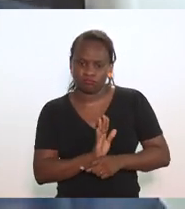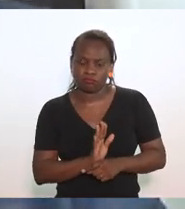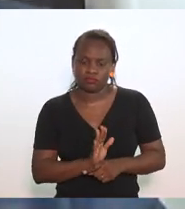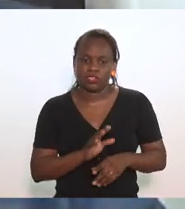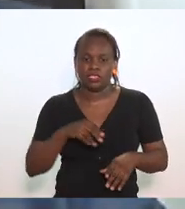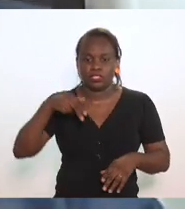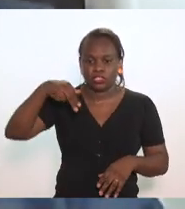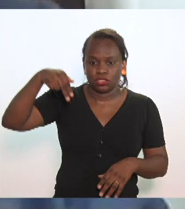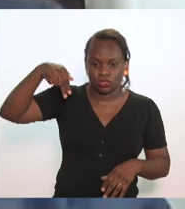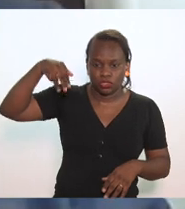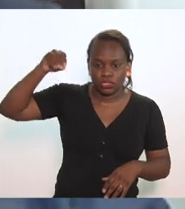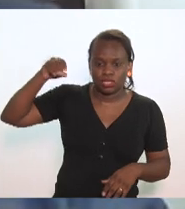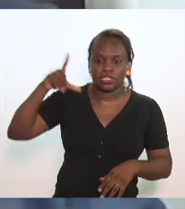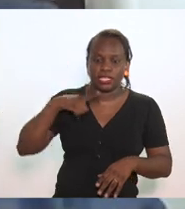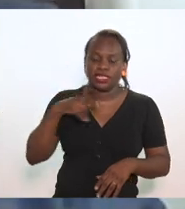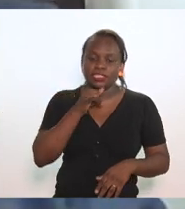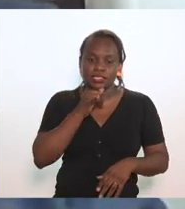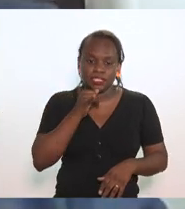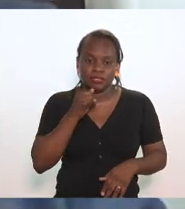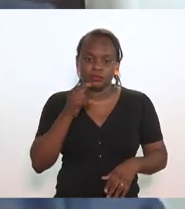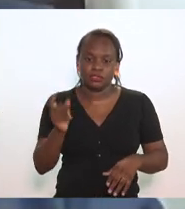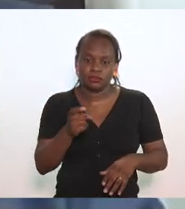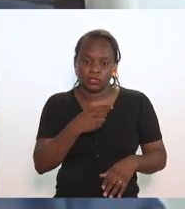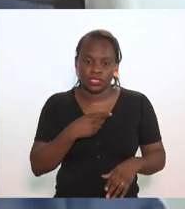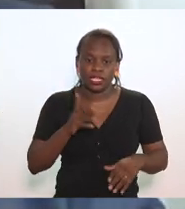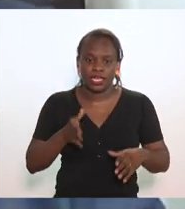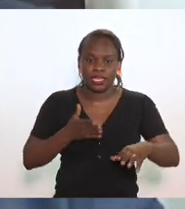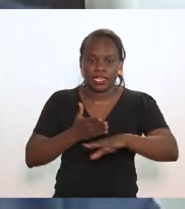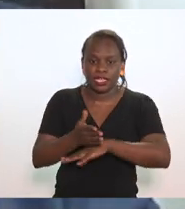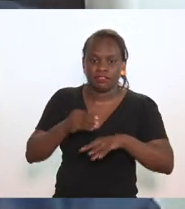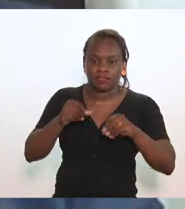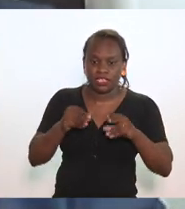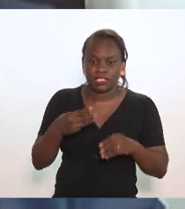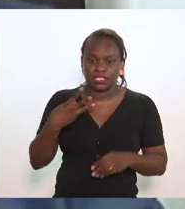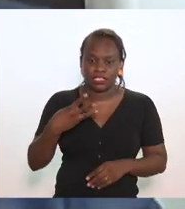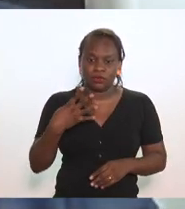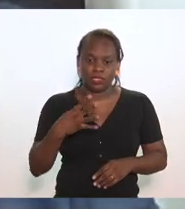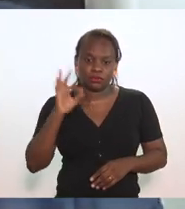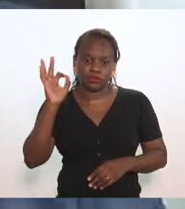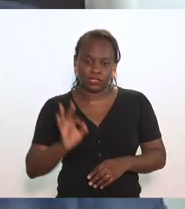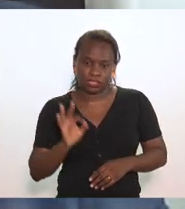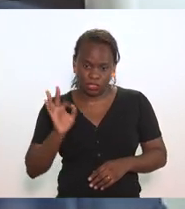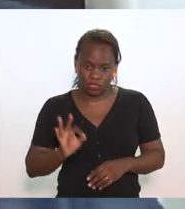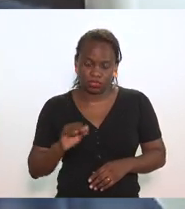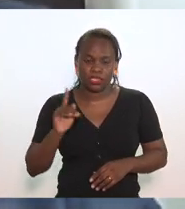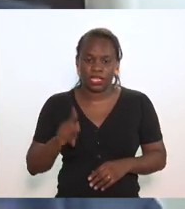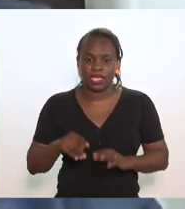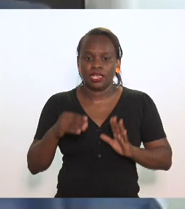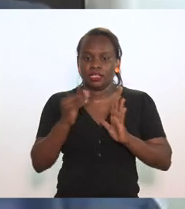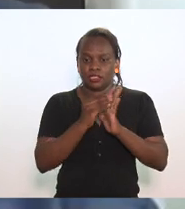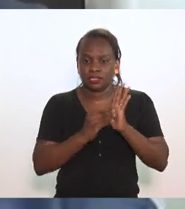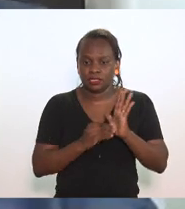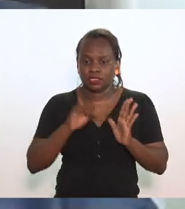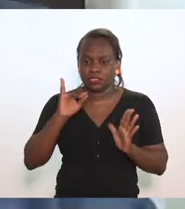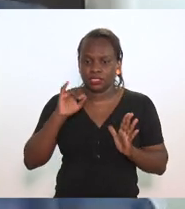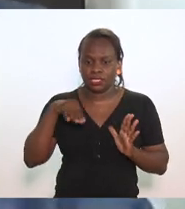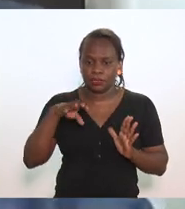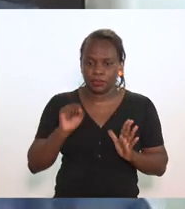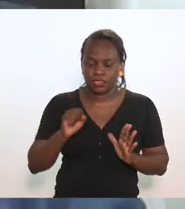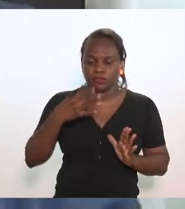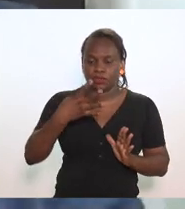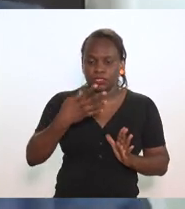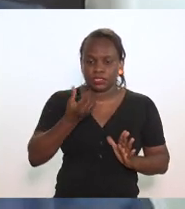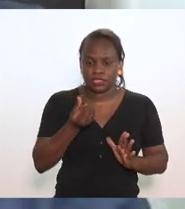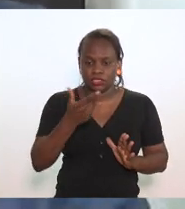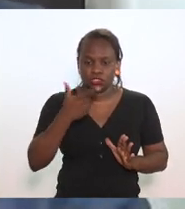O Nordeste, por exemplo, tem tributação cobrada na entrada da farinha em 34%, através do protocolo ICMS 46-2000,